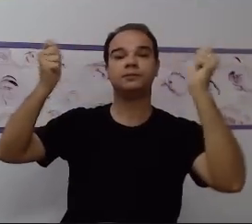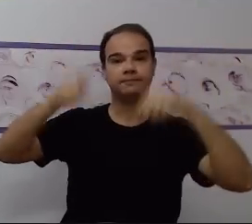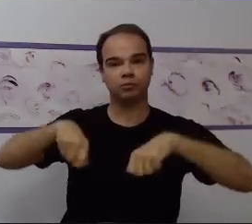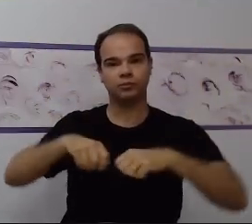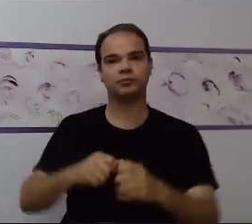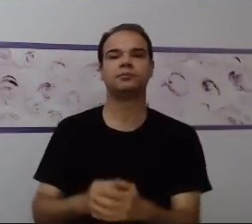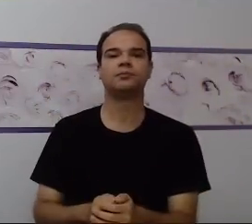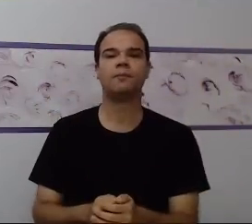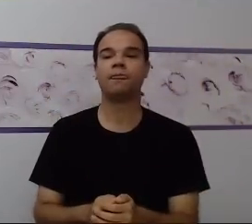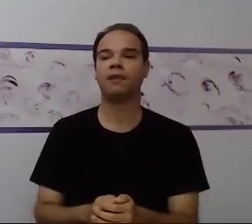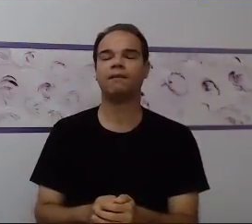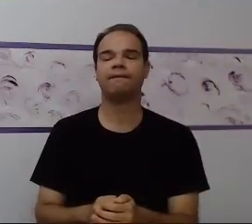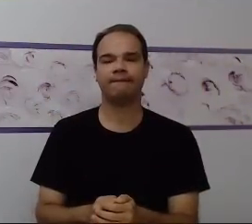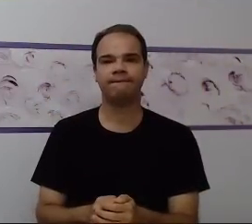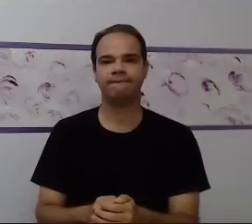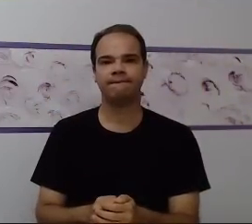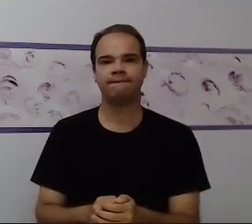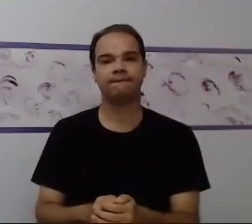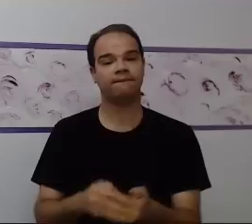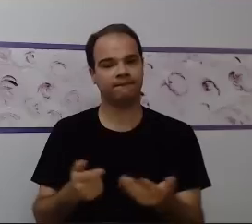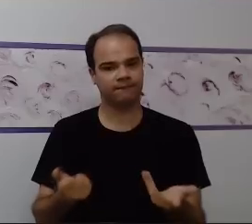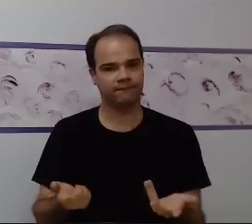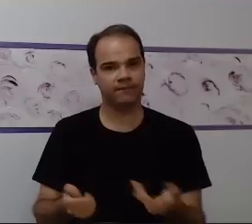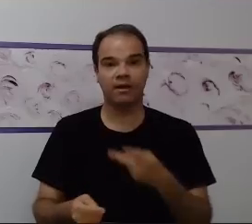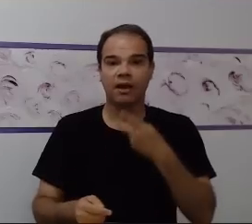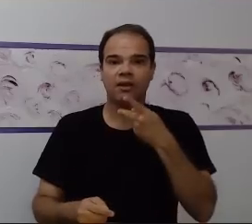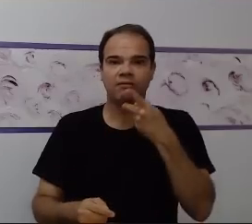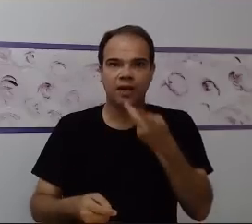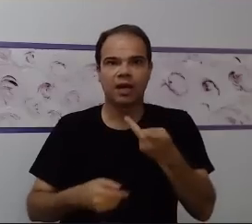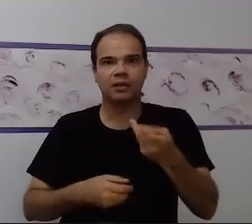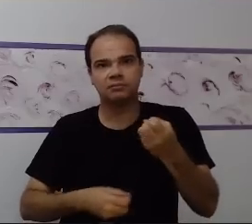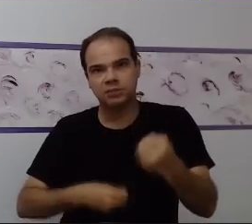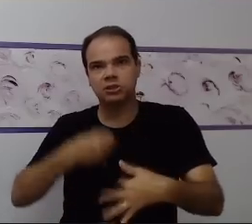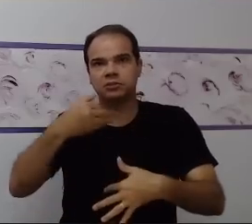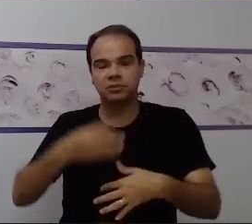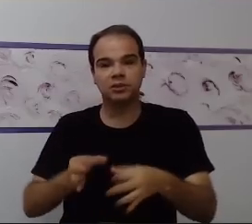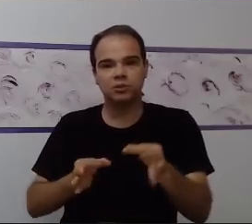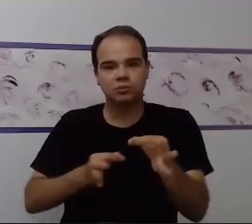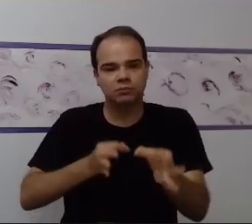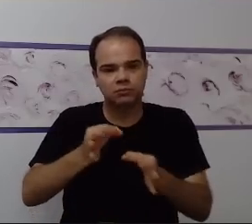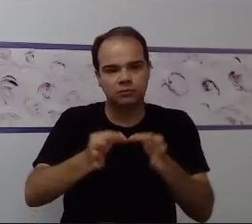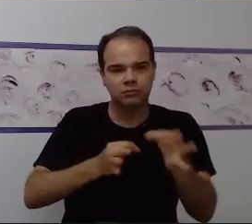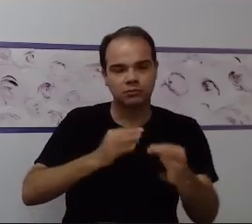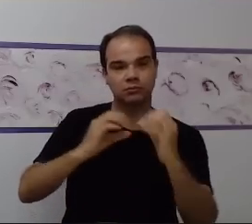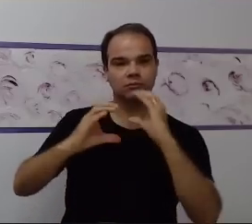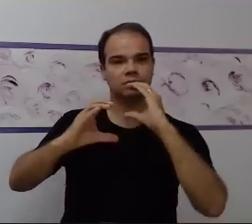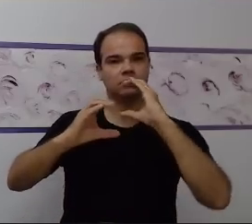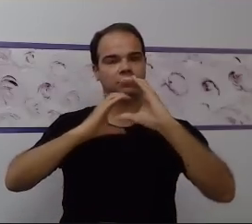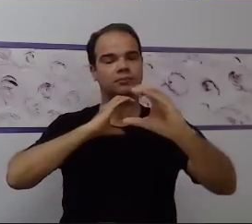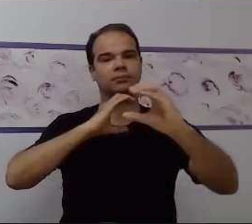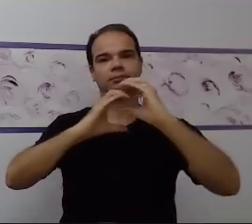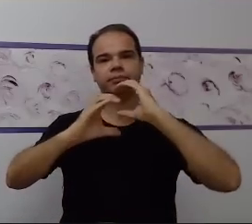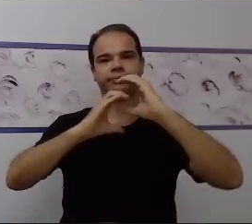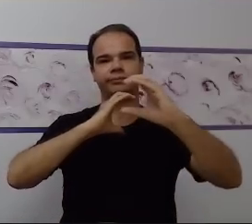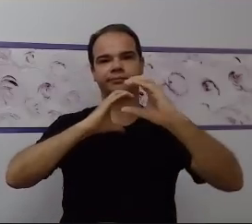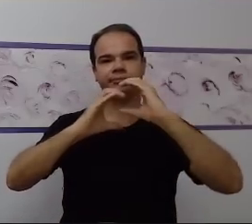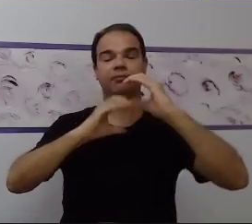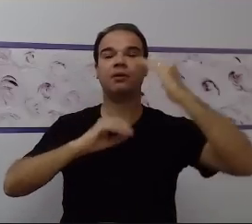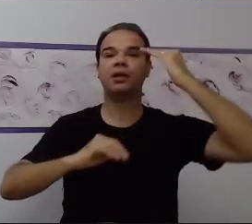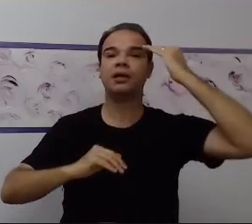O que o outro passa para mim. Então, quando a gente fala de planejamento na questão da comunicação, se fala do